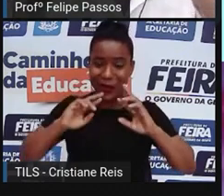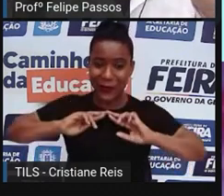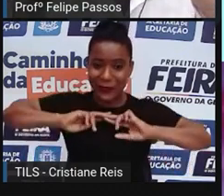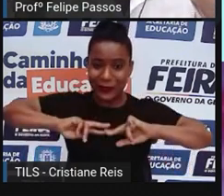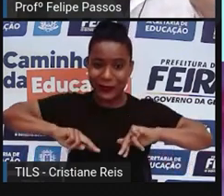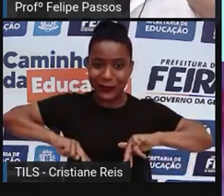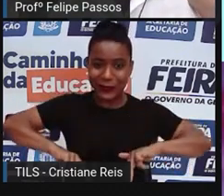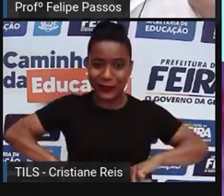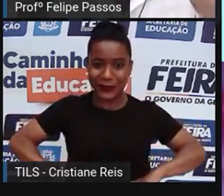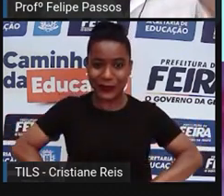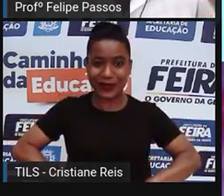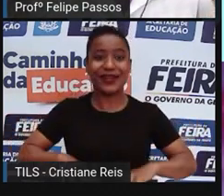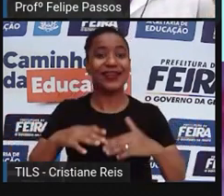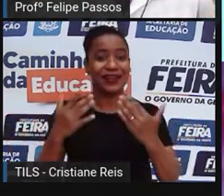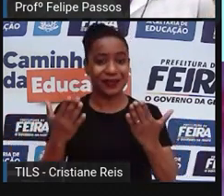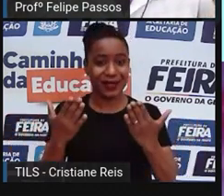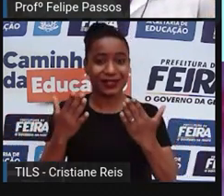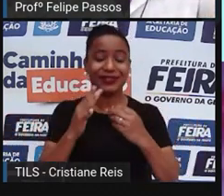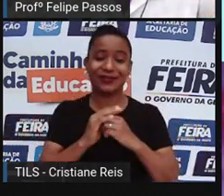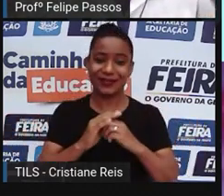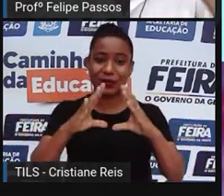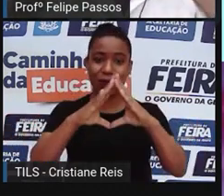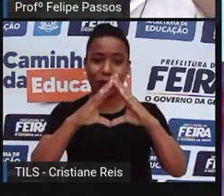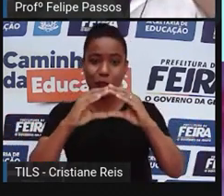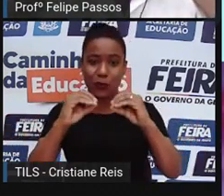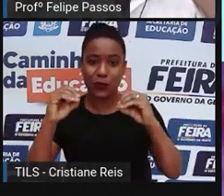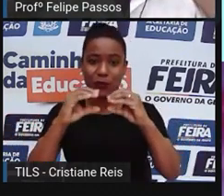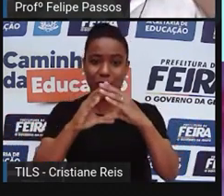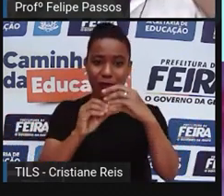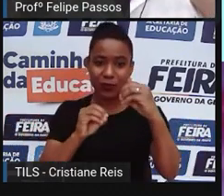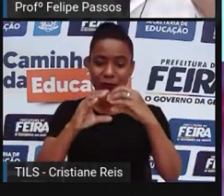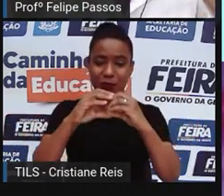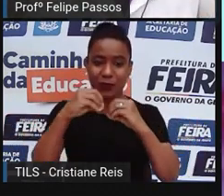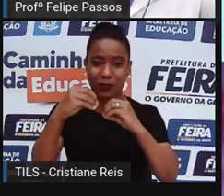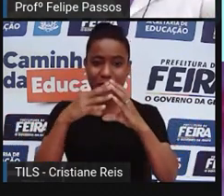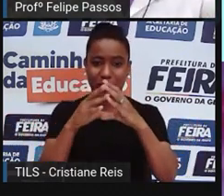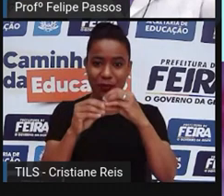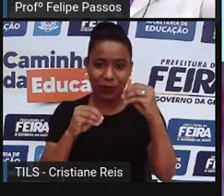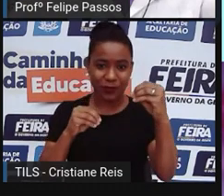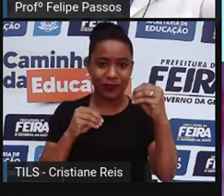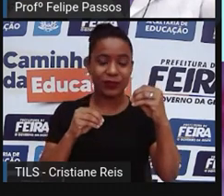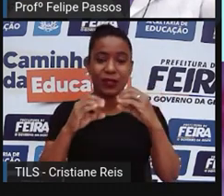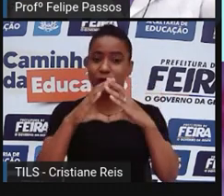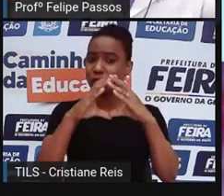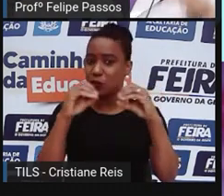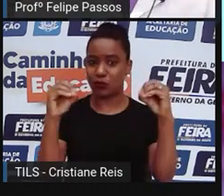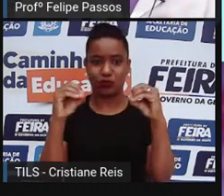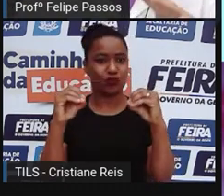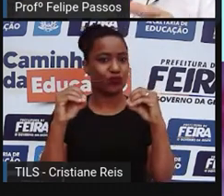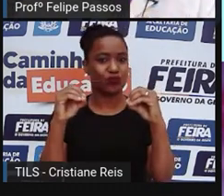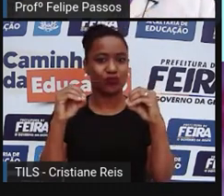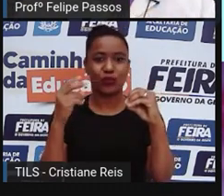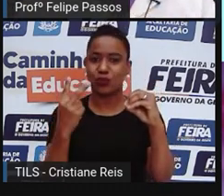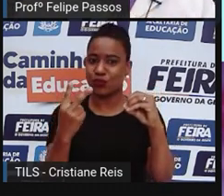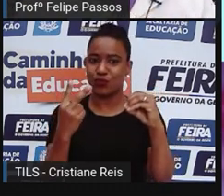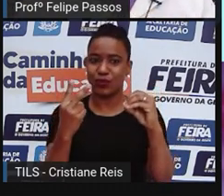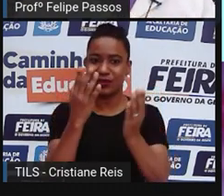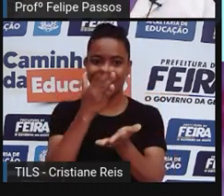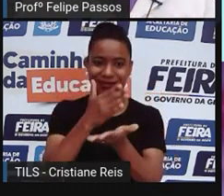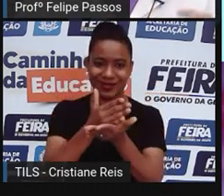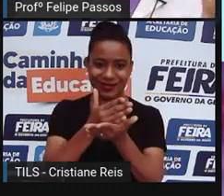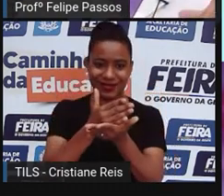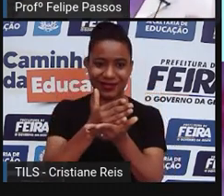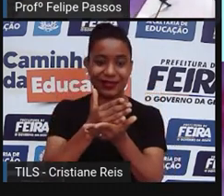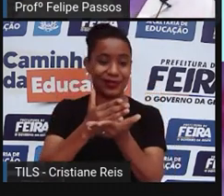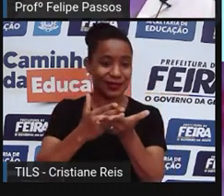células simplesmente se dividem, de uma célula, você formou duas células. Então, é esse desenho que a gente está vendo